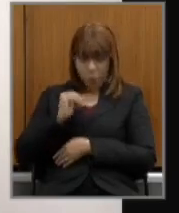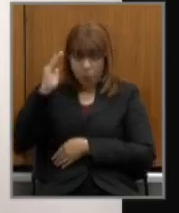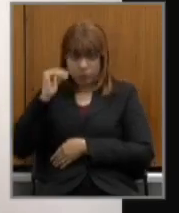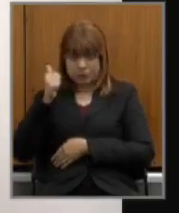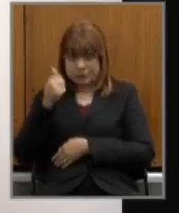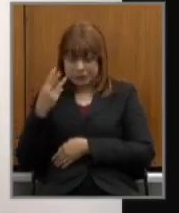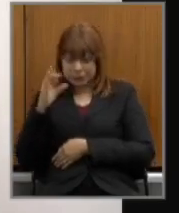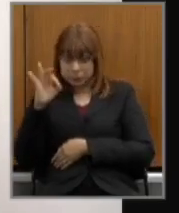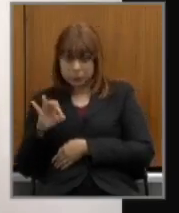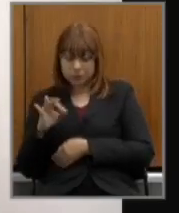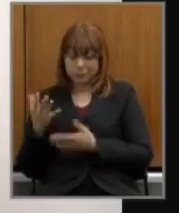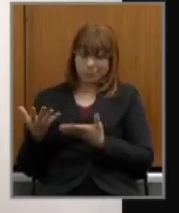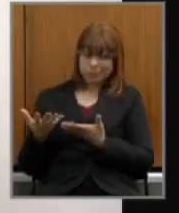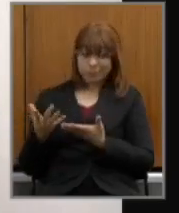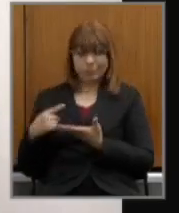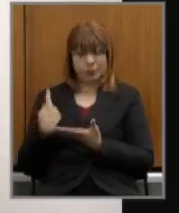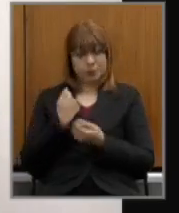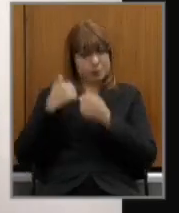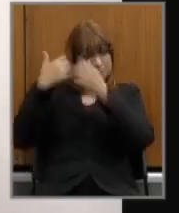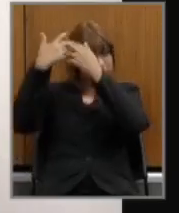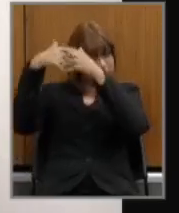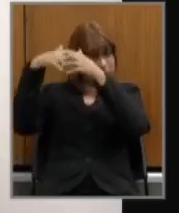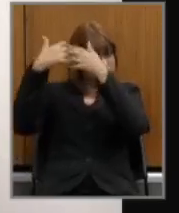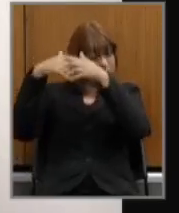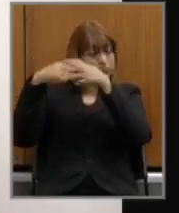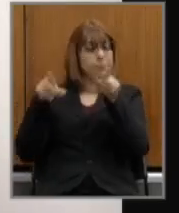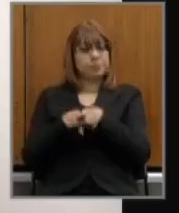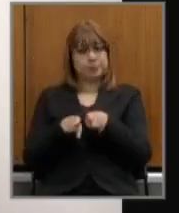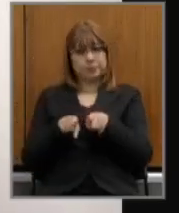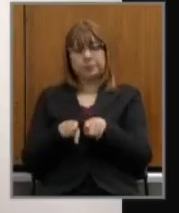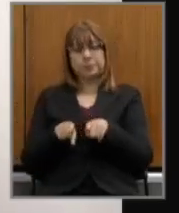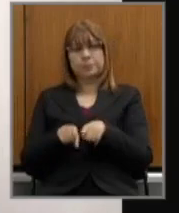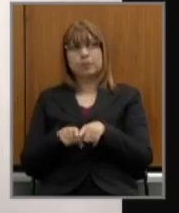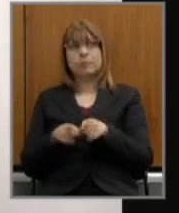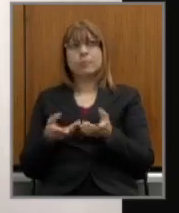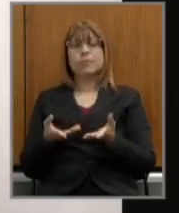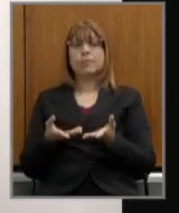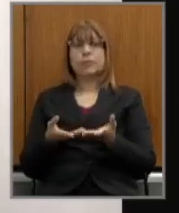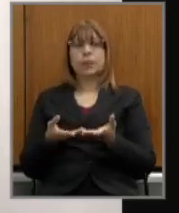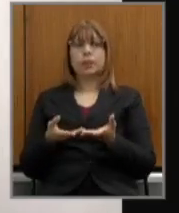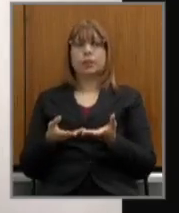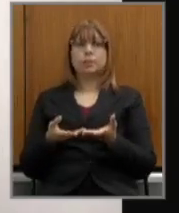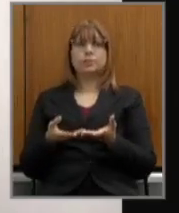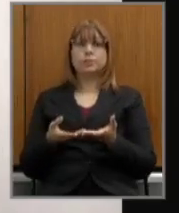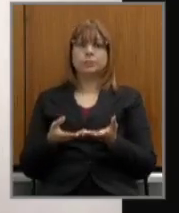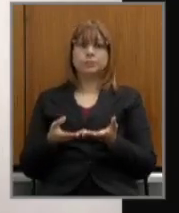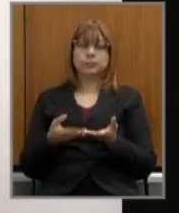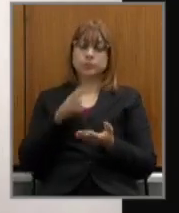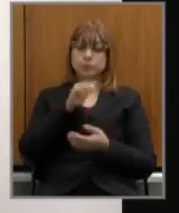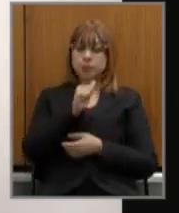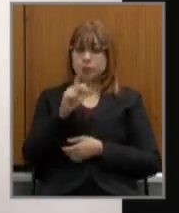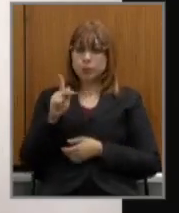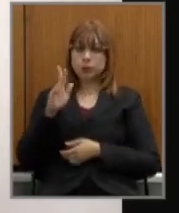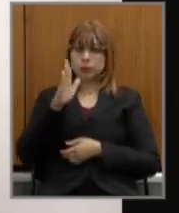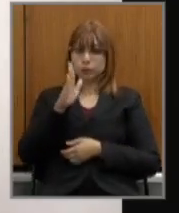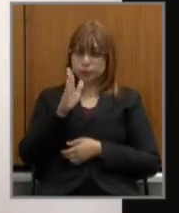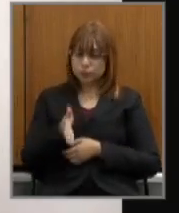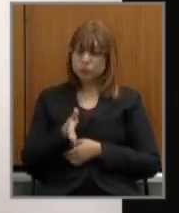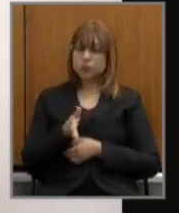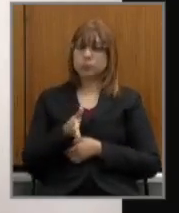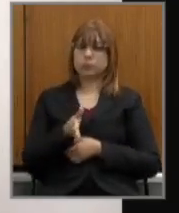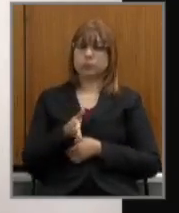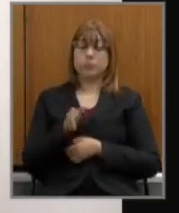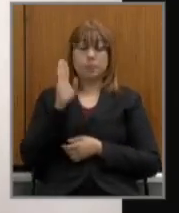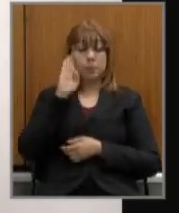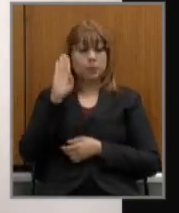merece de nós uma reflexão ou mesmo a contribuição dos inativos principalmente estes que